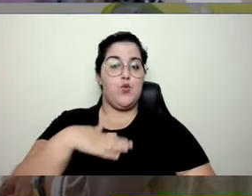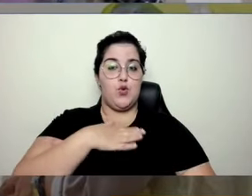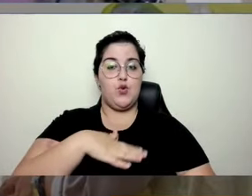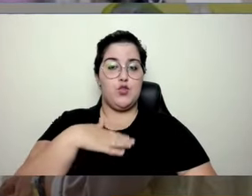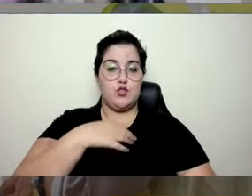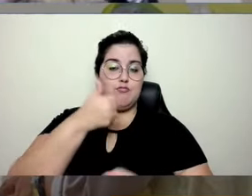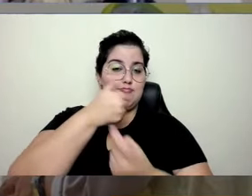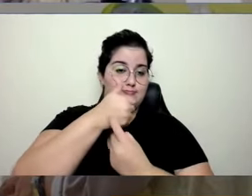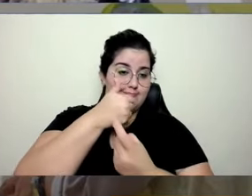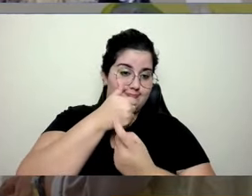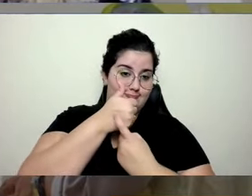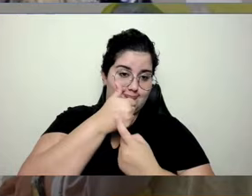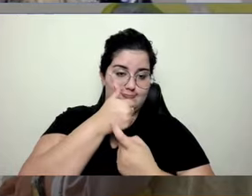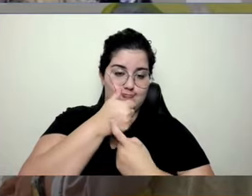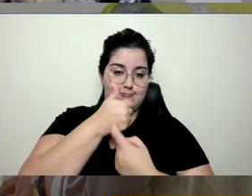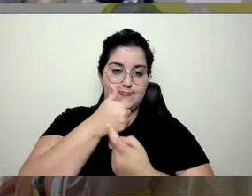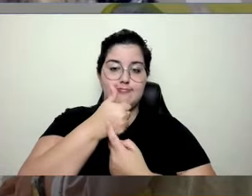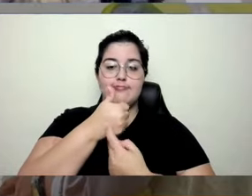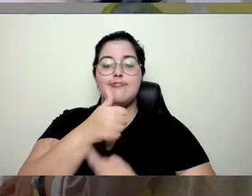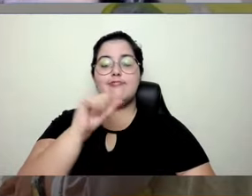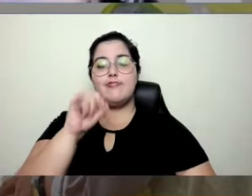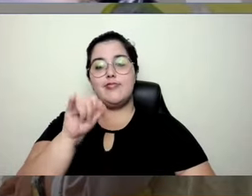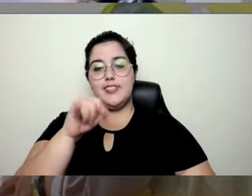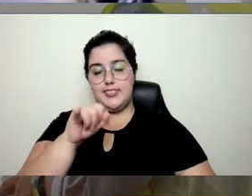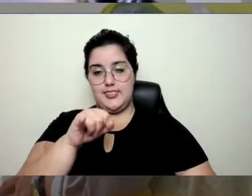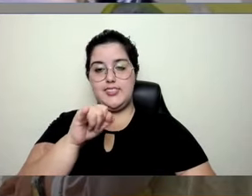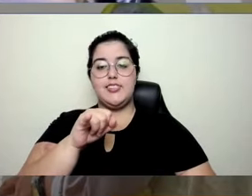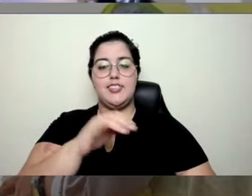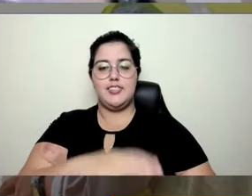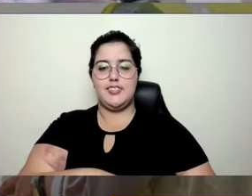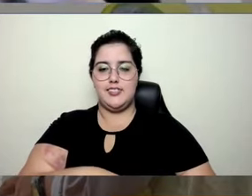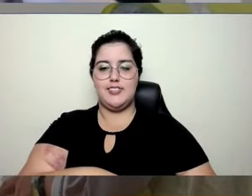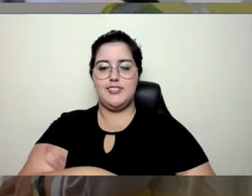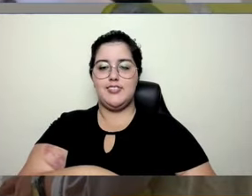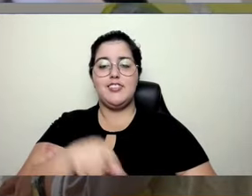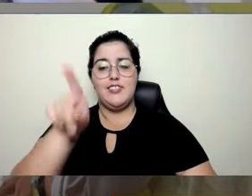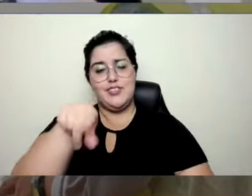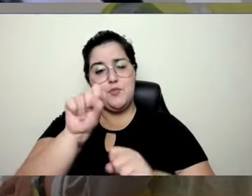no canal. Exatamente. tive esse rinho, meu sonho falar isso.